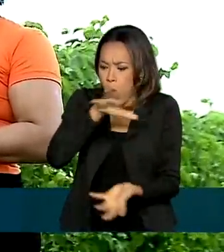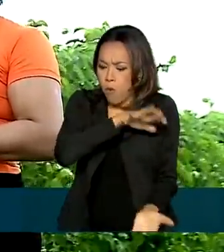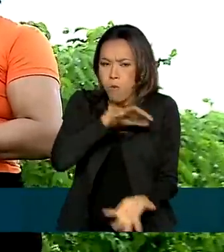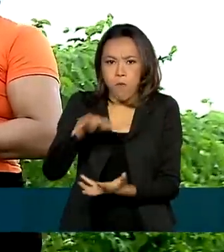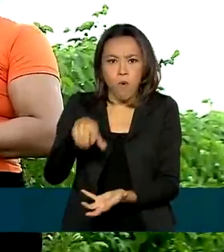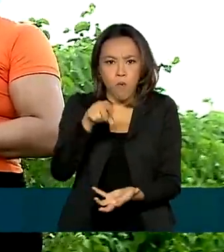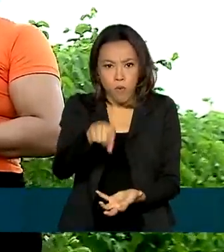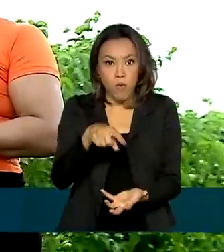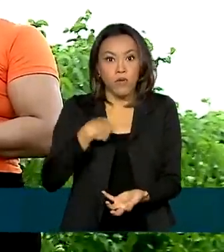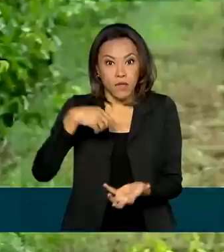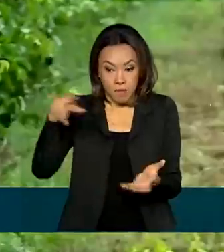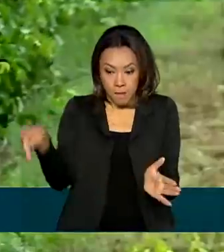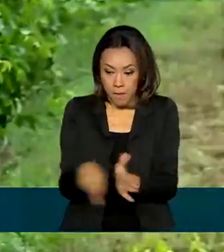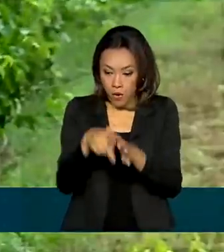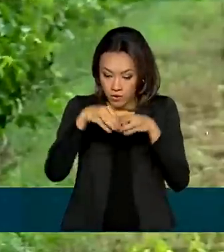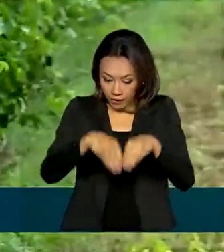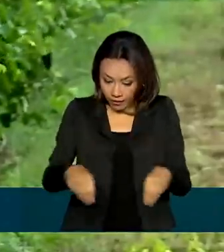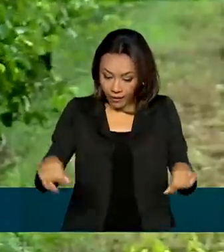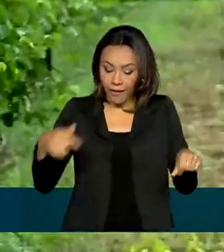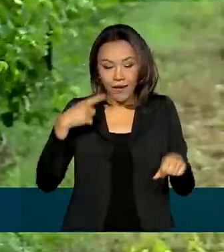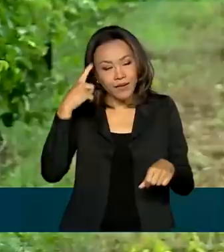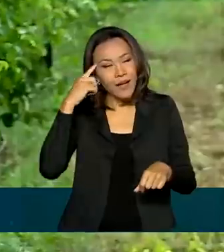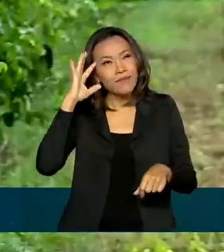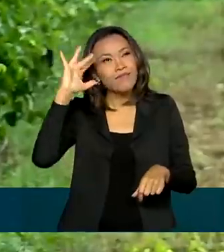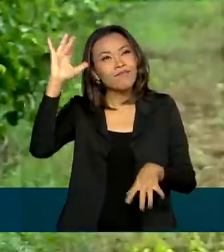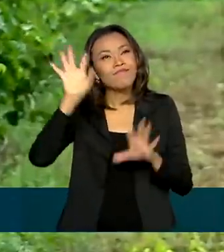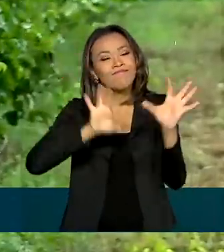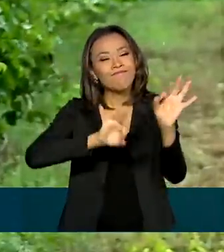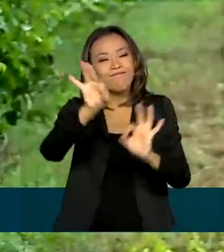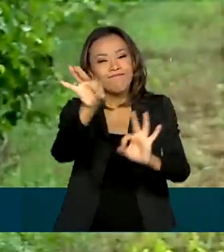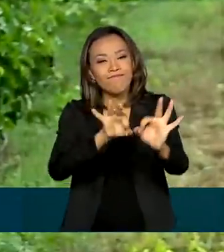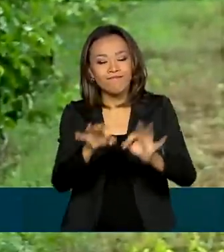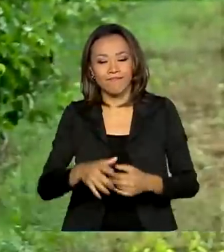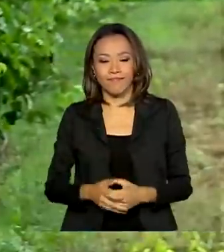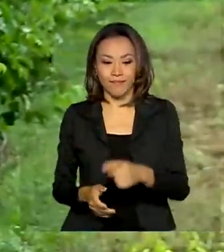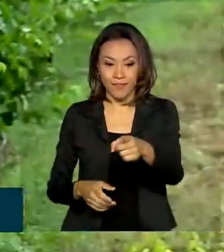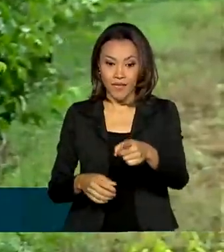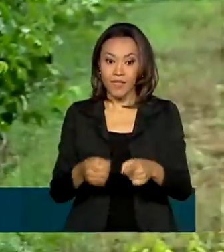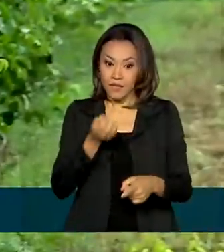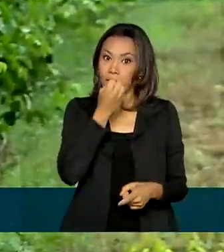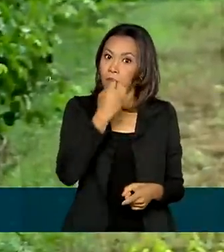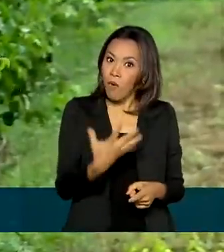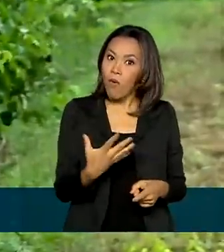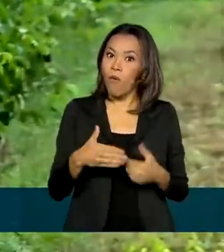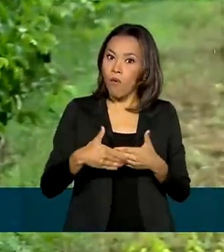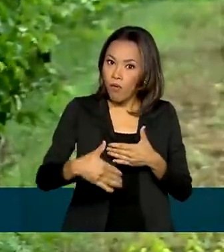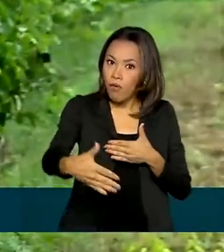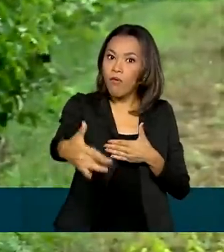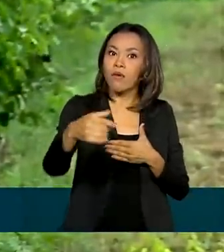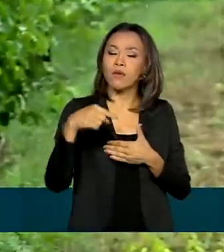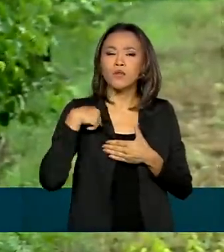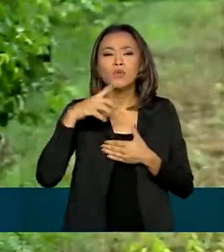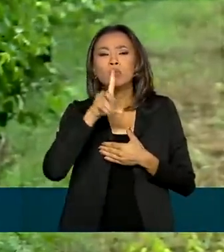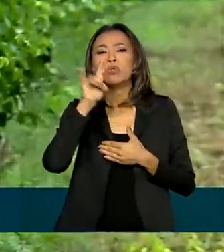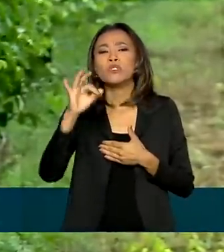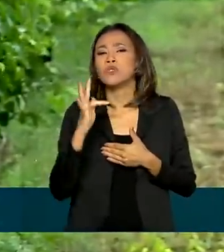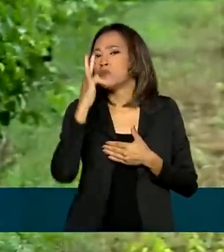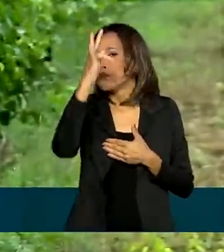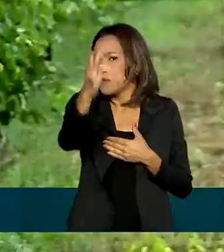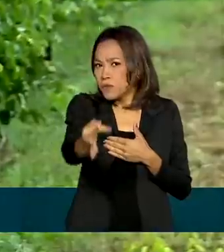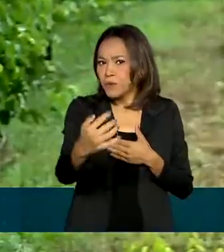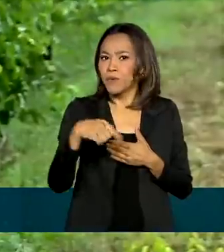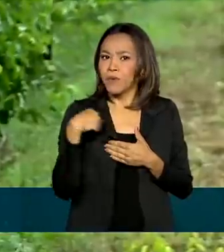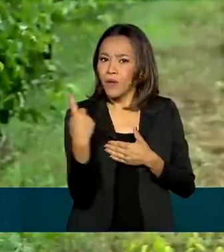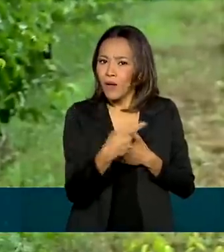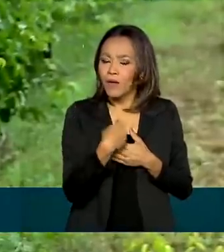propriedade definitivo, ela faz planos. Isso aí vai abrir as portas, vai caminho para a gente, algum dia, mais futuramente,